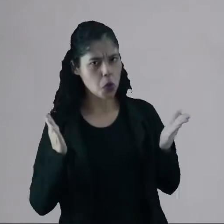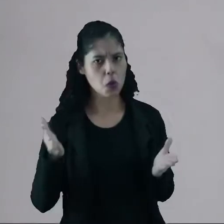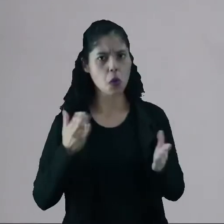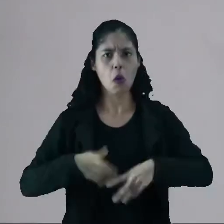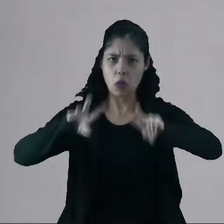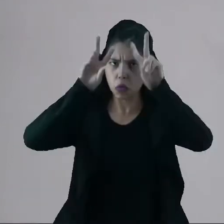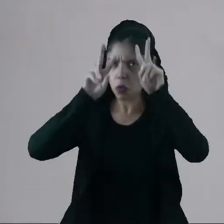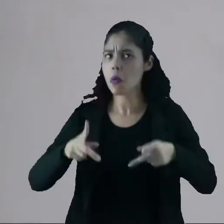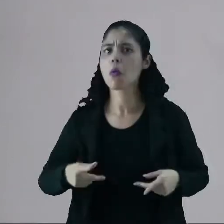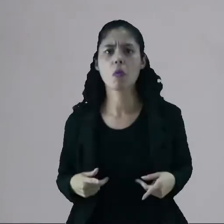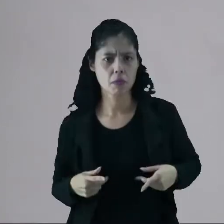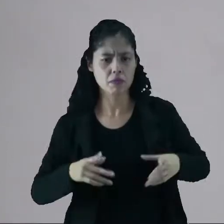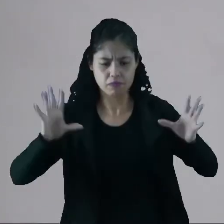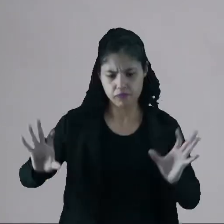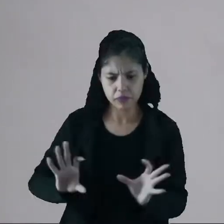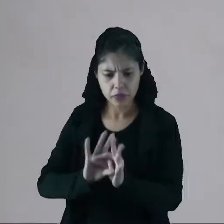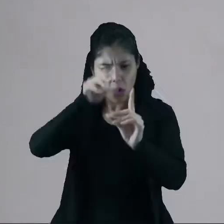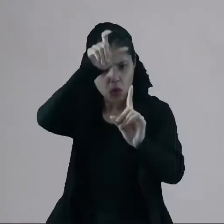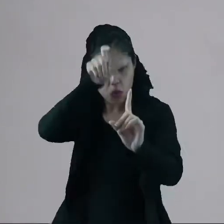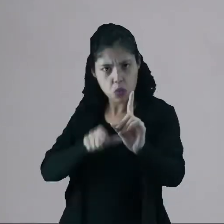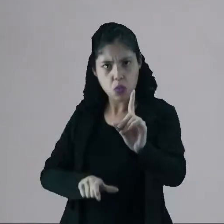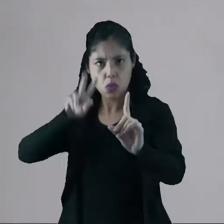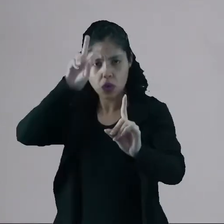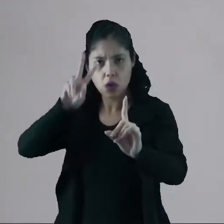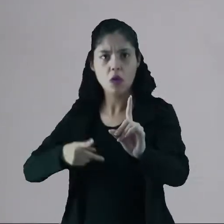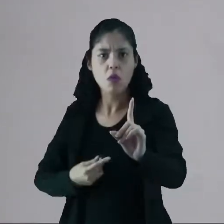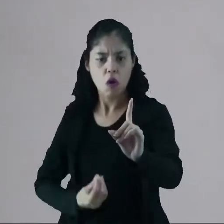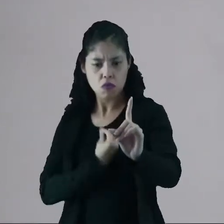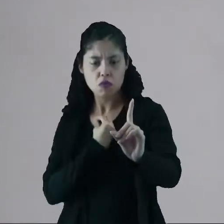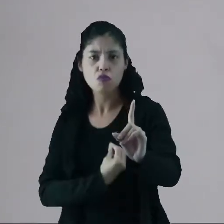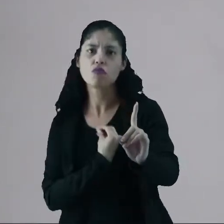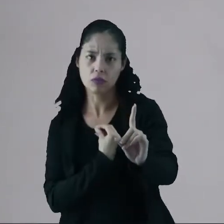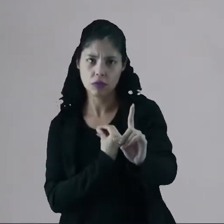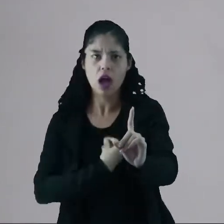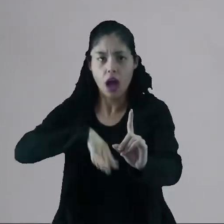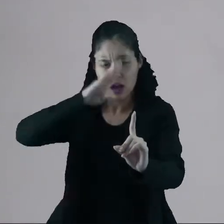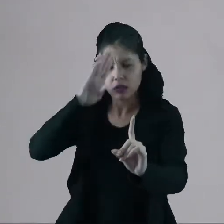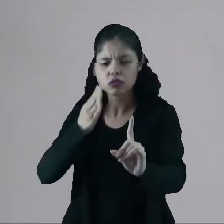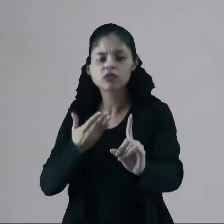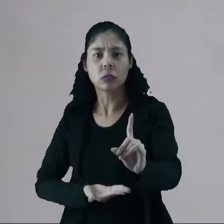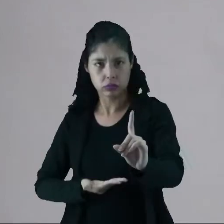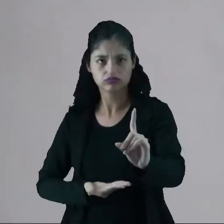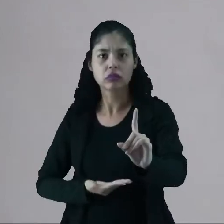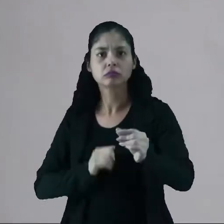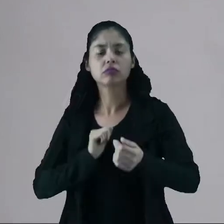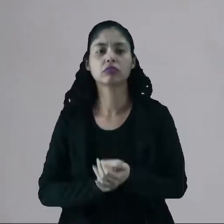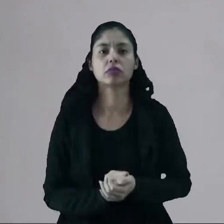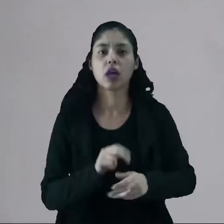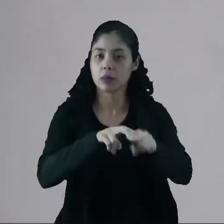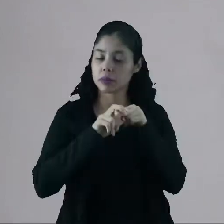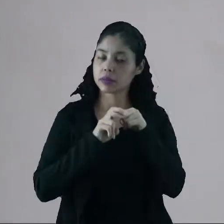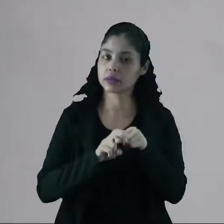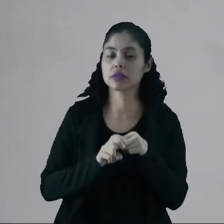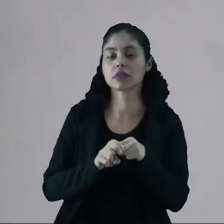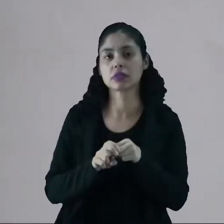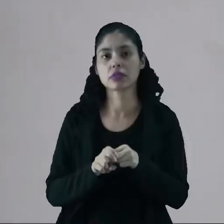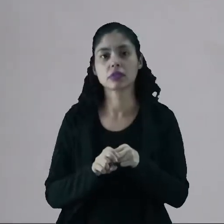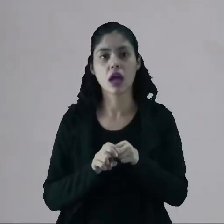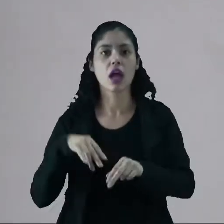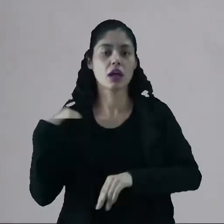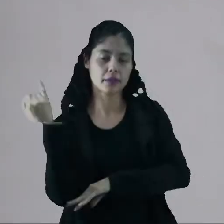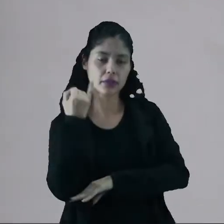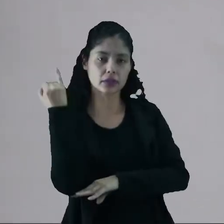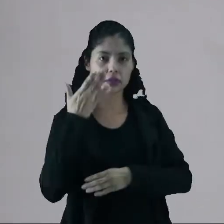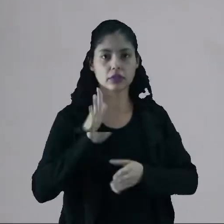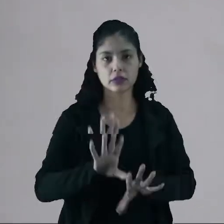humanismo, o homem é mais importante, o lugar onde ele vive, as crenças que ele tem, por isso que essas transições são muito